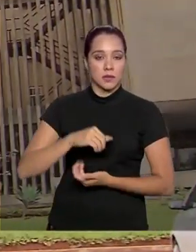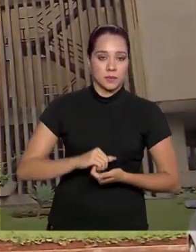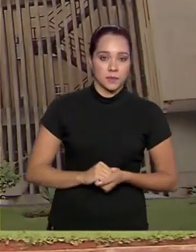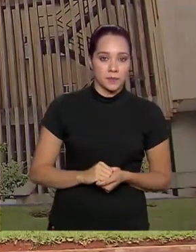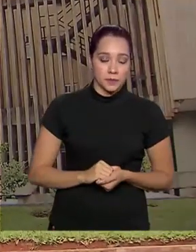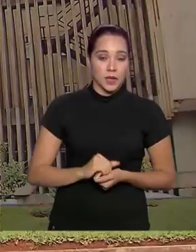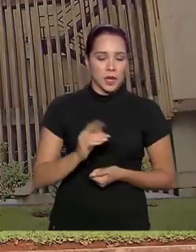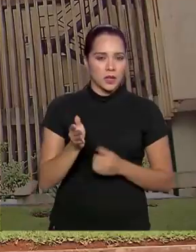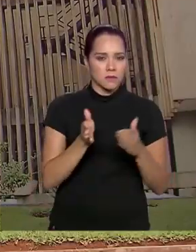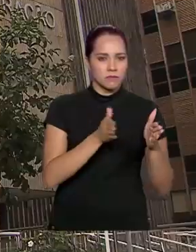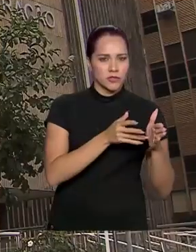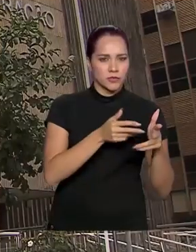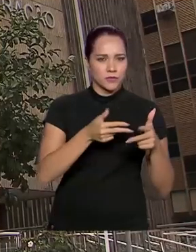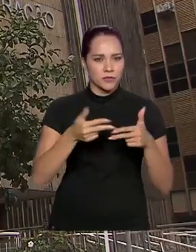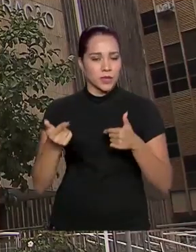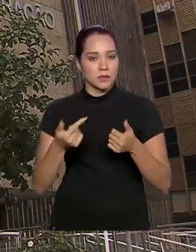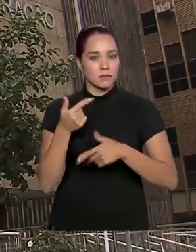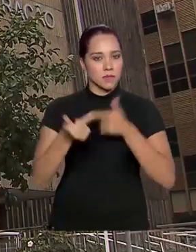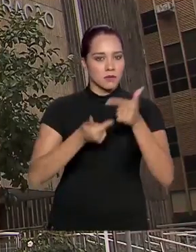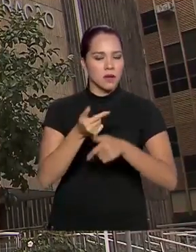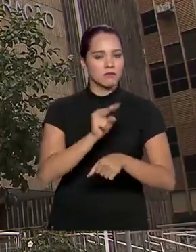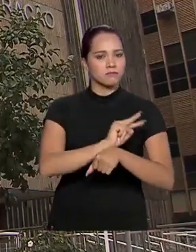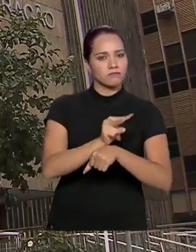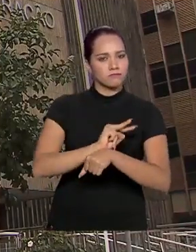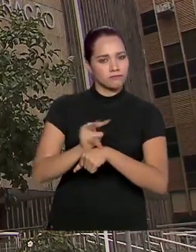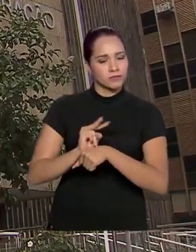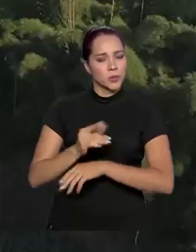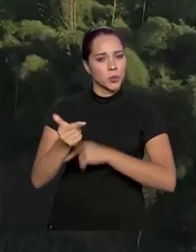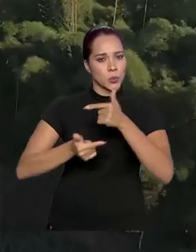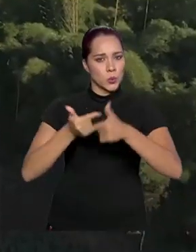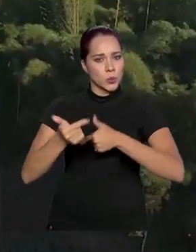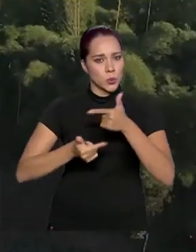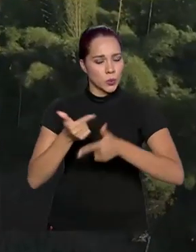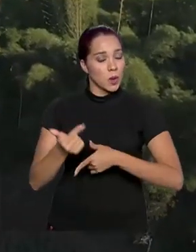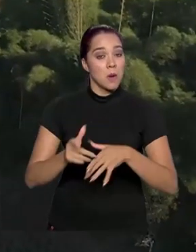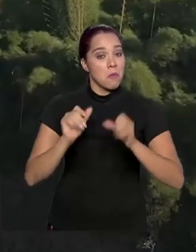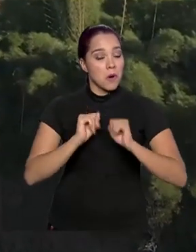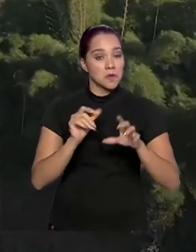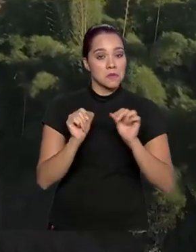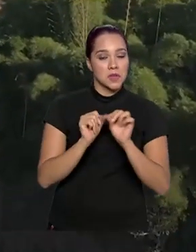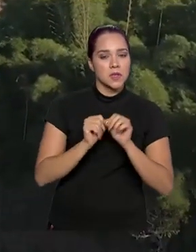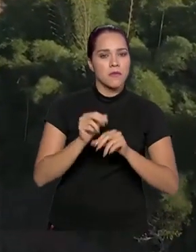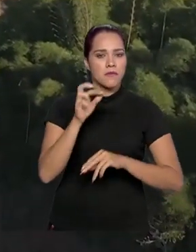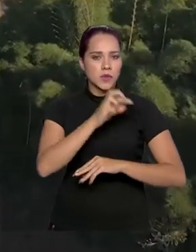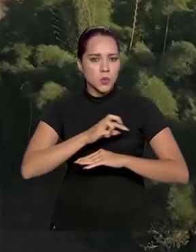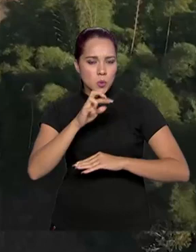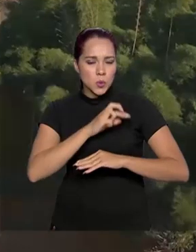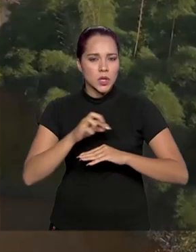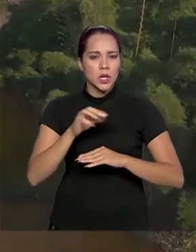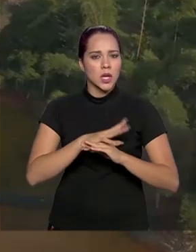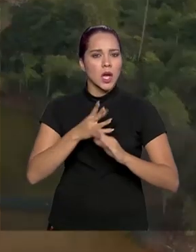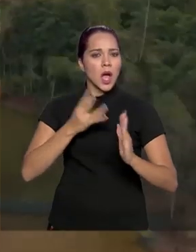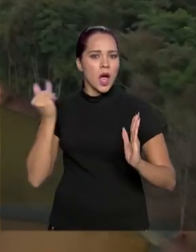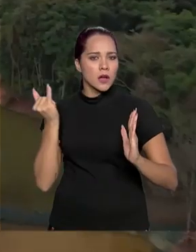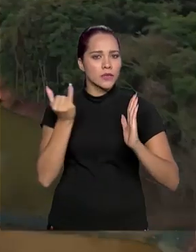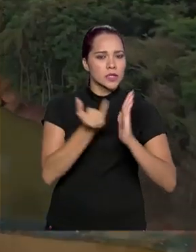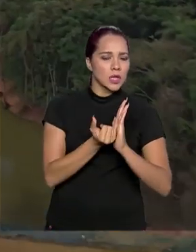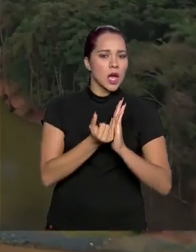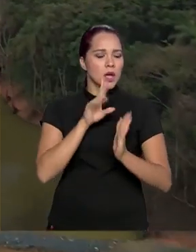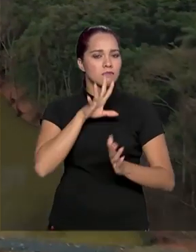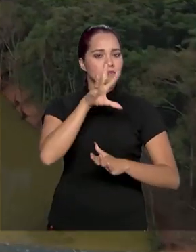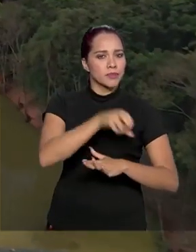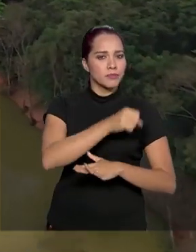Entre diversas funções está a fiscalização da atividade, podendo realizar vistorias, notificar, autuar